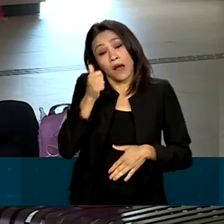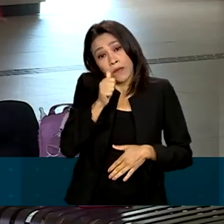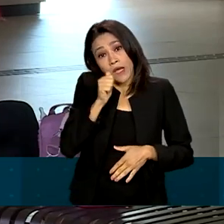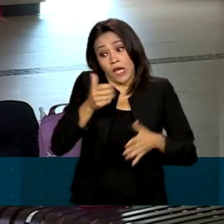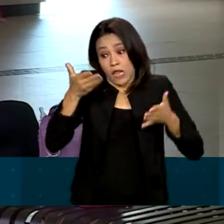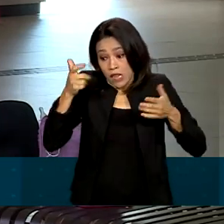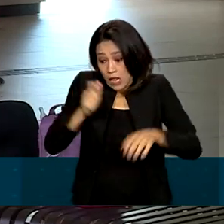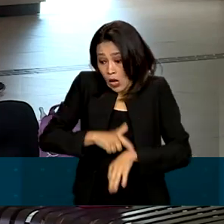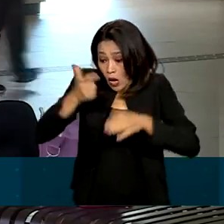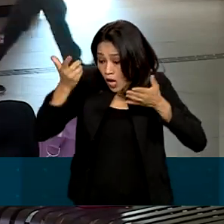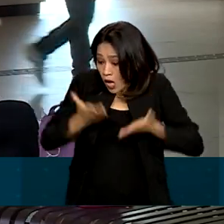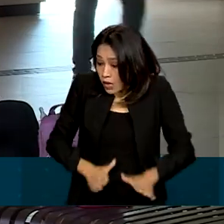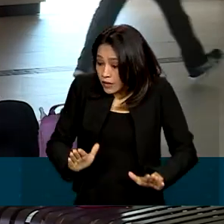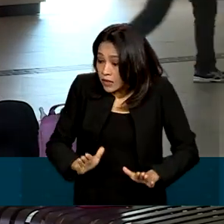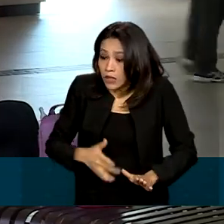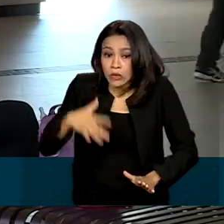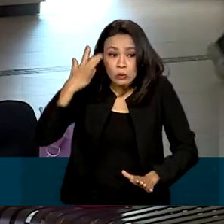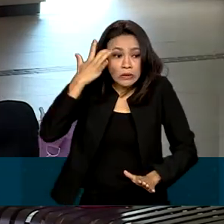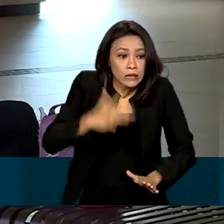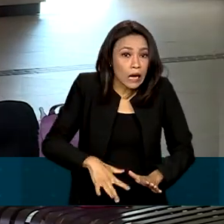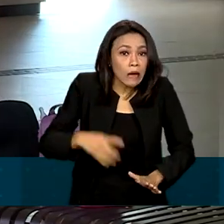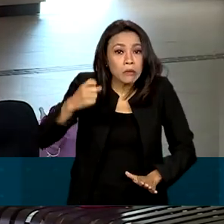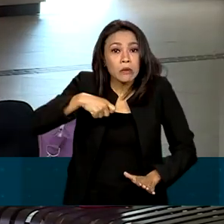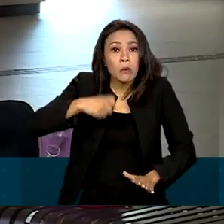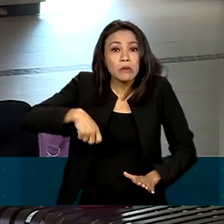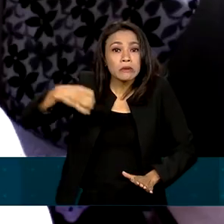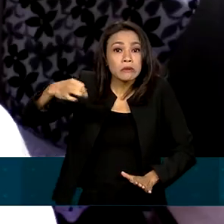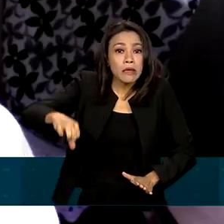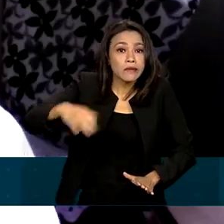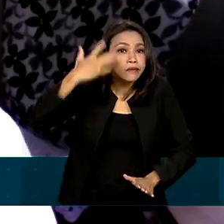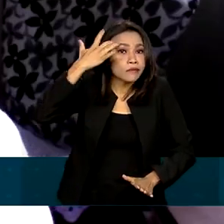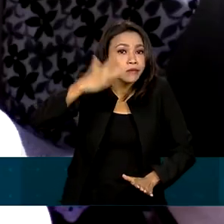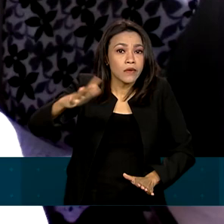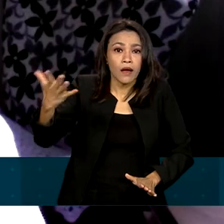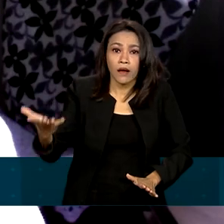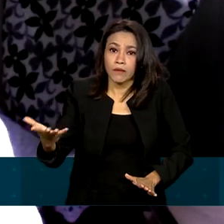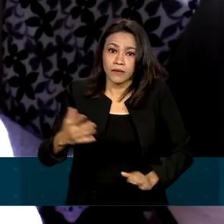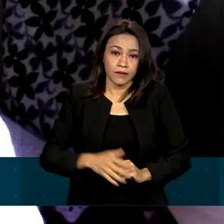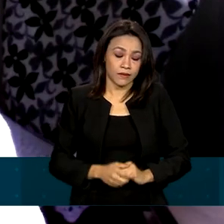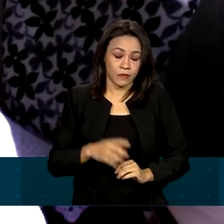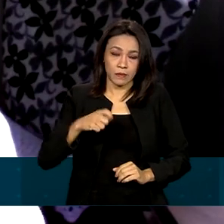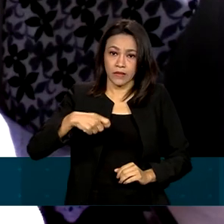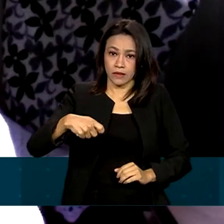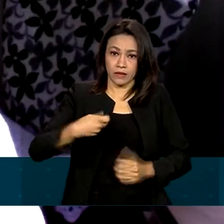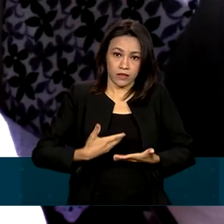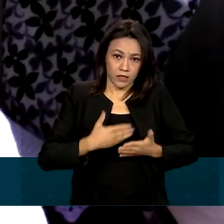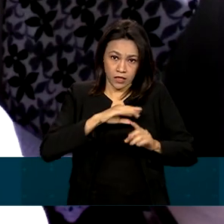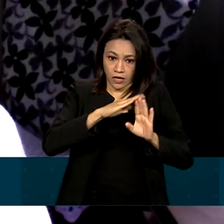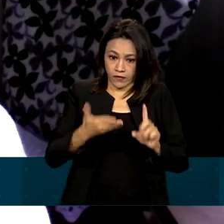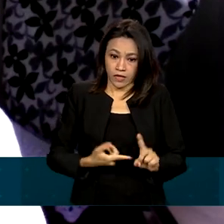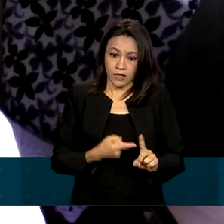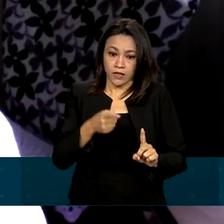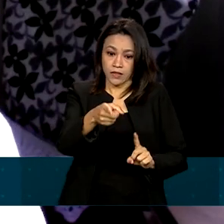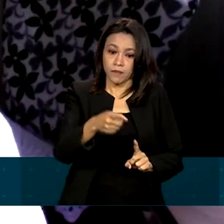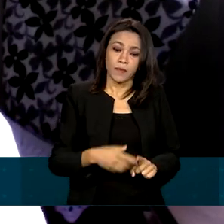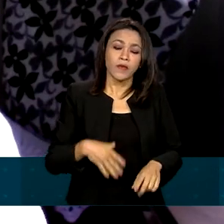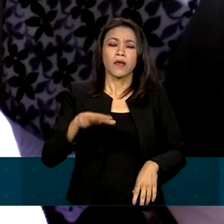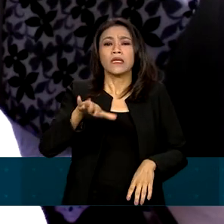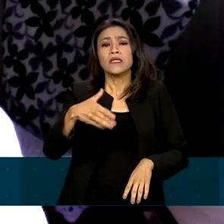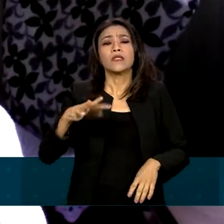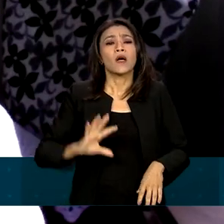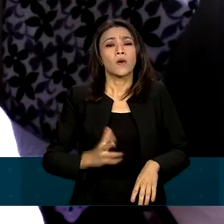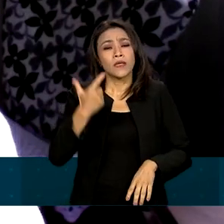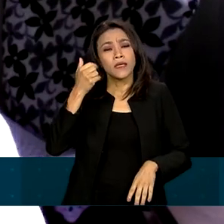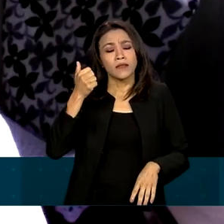parto sem saber ao certo qual o tempo de gravidez. Isso acontece, por exemplo, quando ela não tem ciclos regulares,